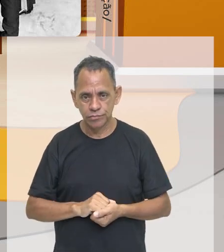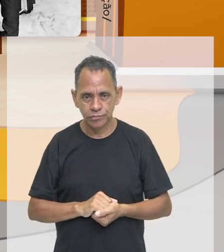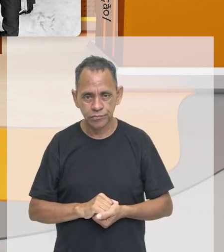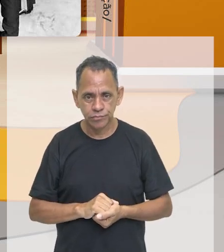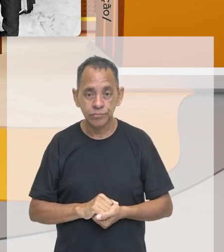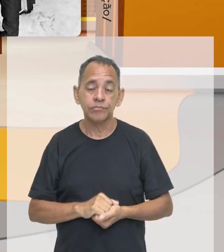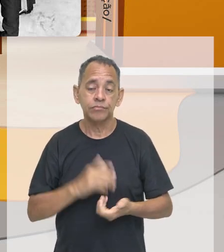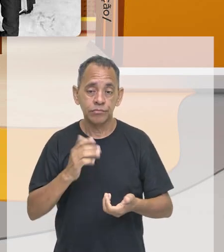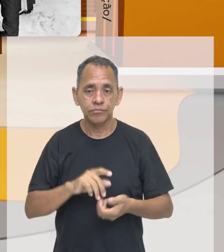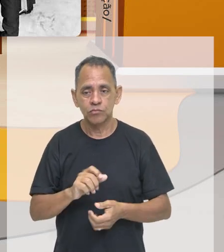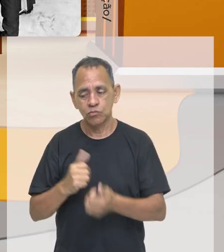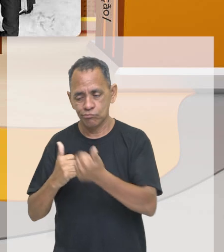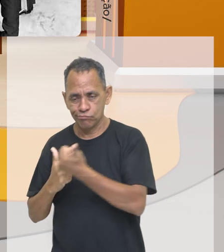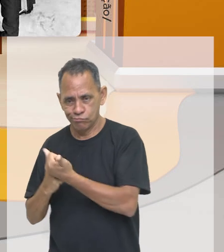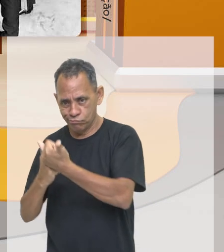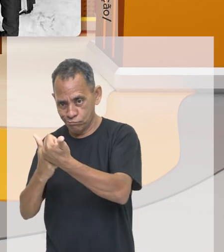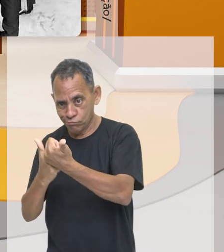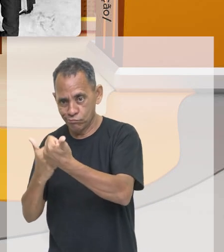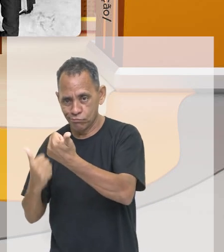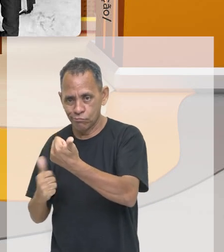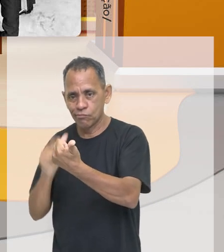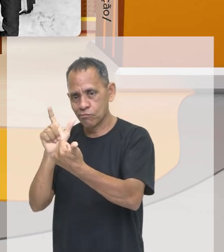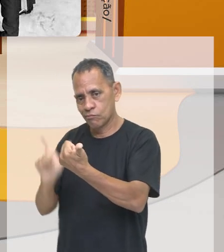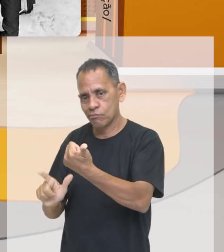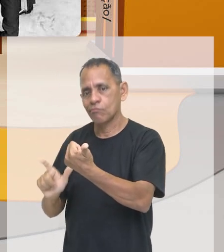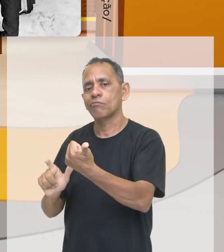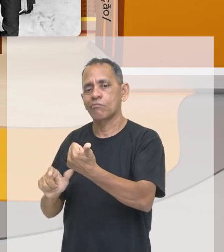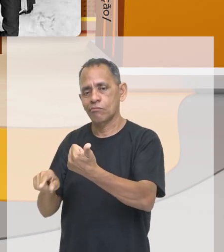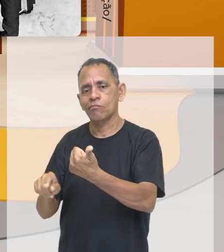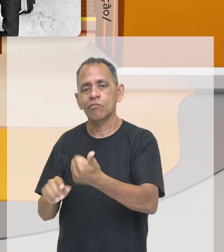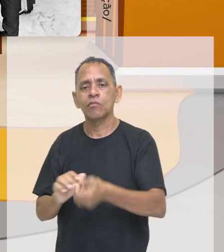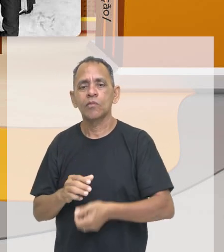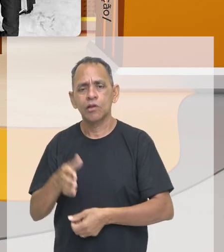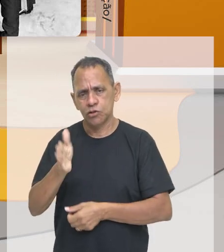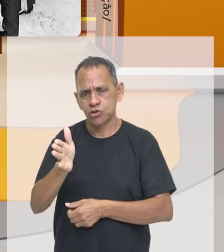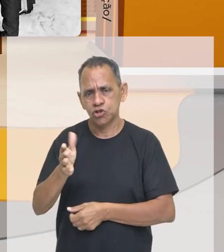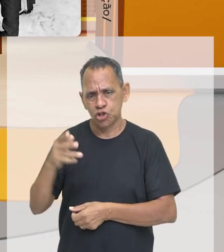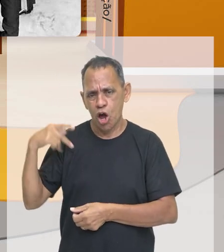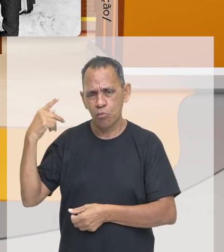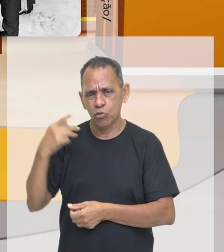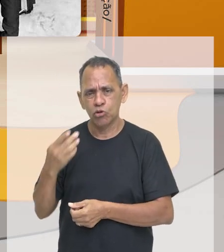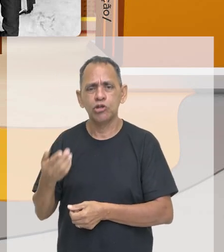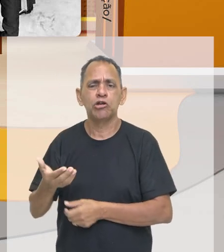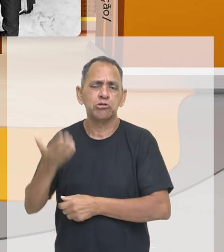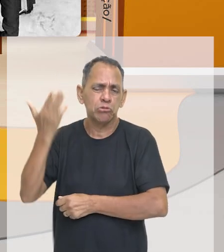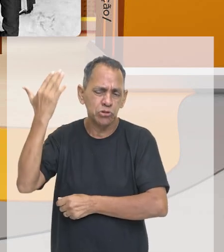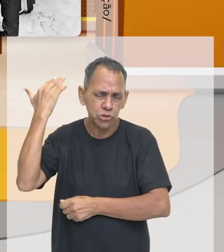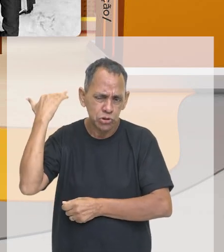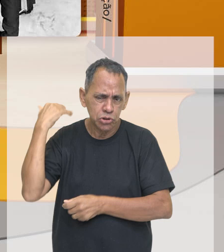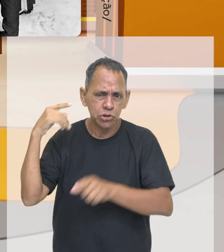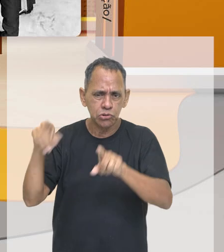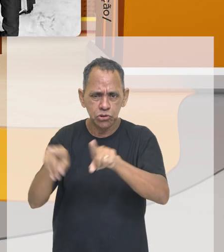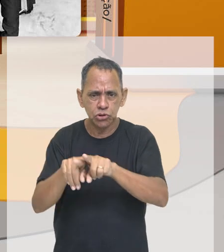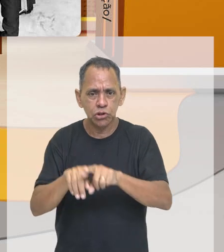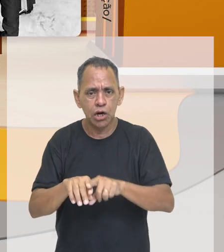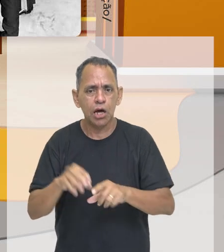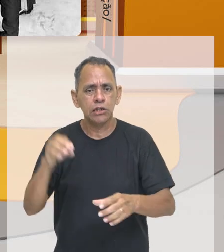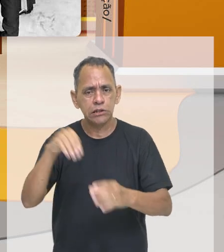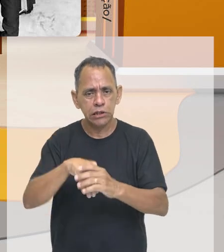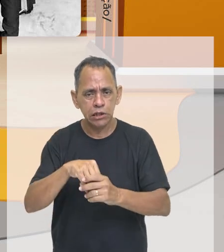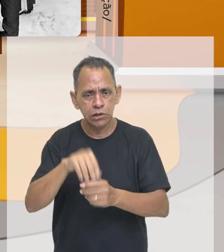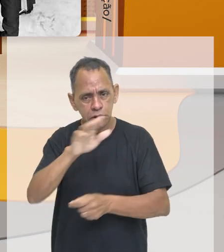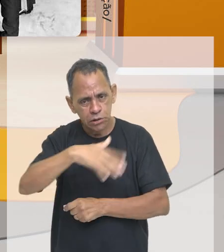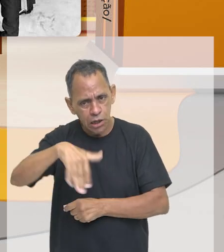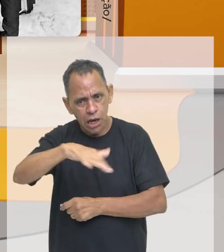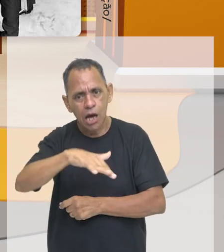político, já veterano na política nacional e conseguiu assumir o poder naquele momento como presidente que